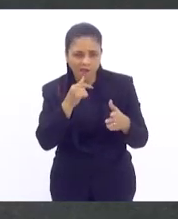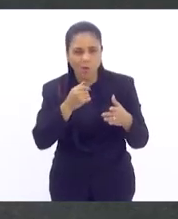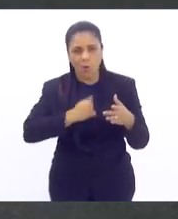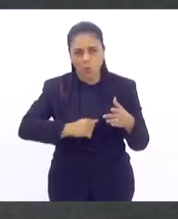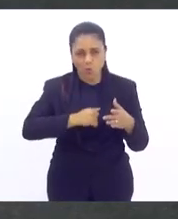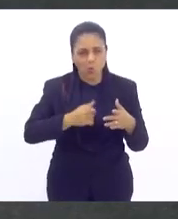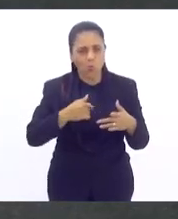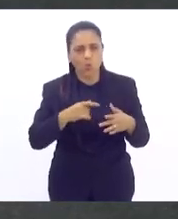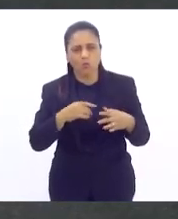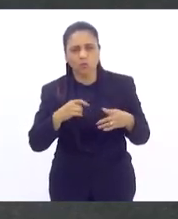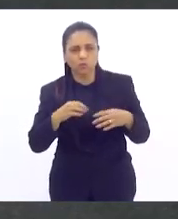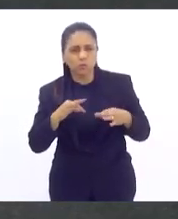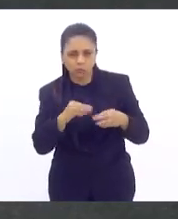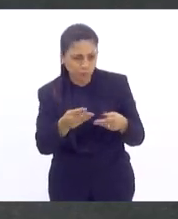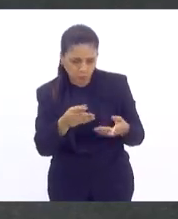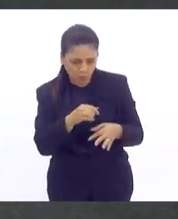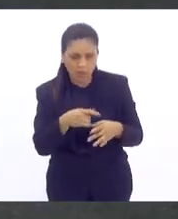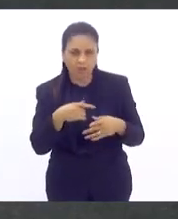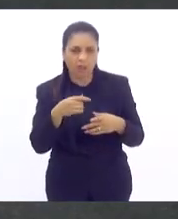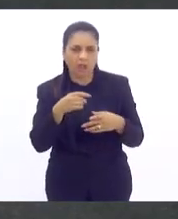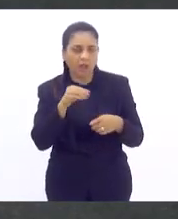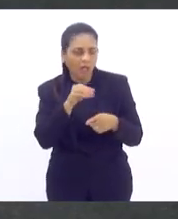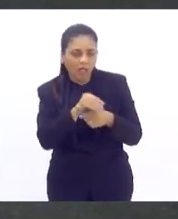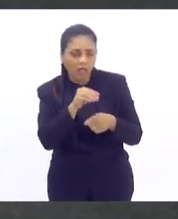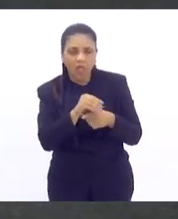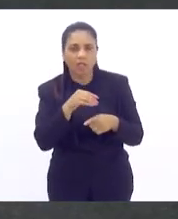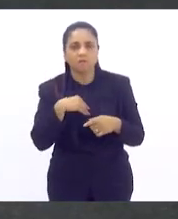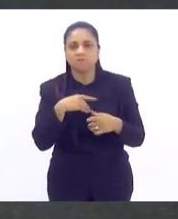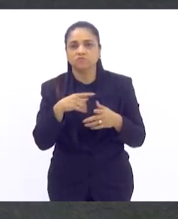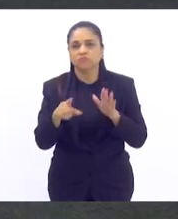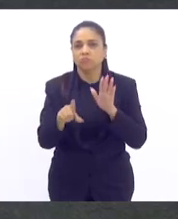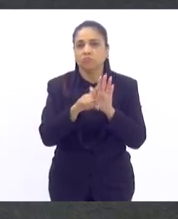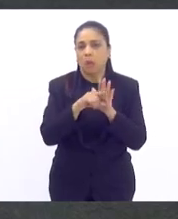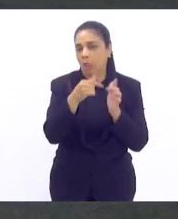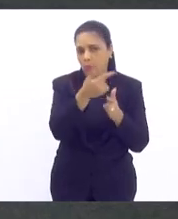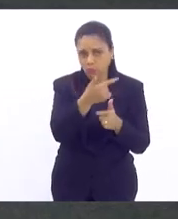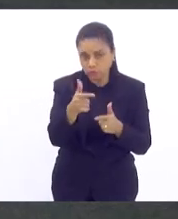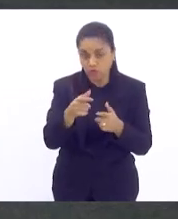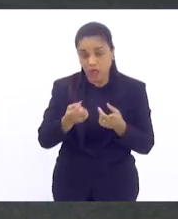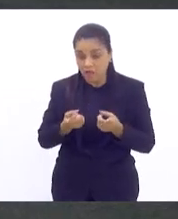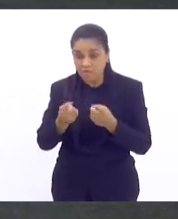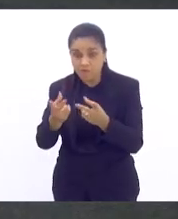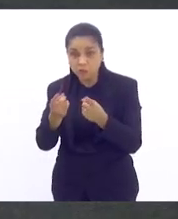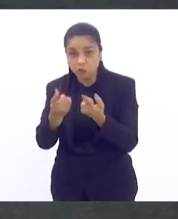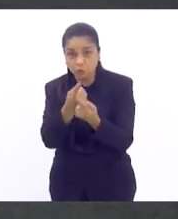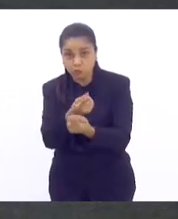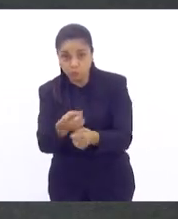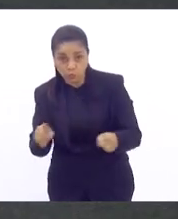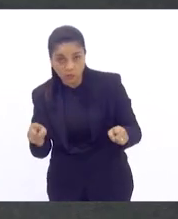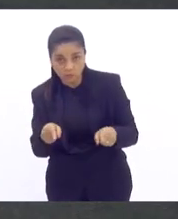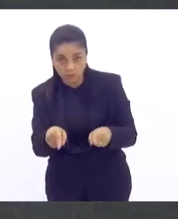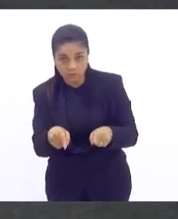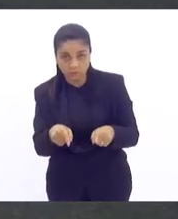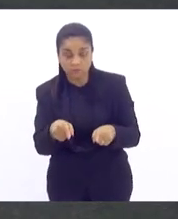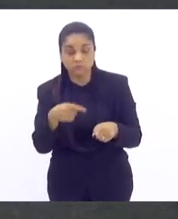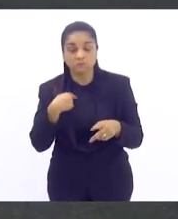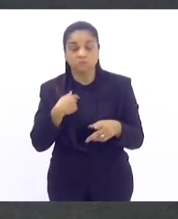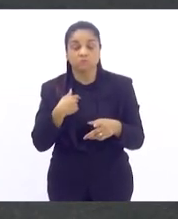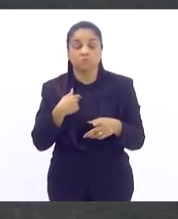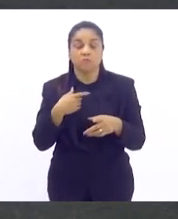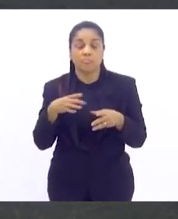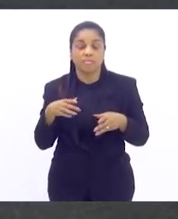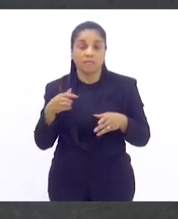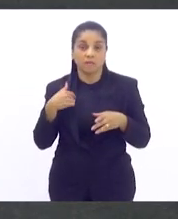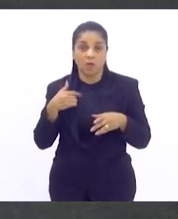belezas, nada. Aquilo era criado ilegalmente, mas era vendido para as churrascarias e tal. Aí, nós aprendemos,